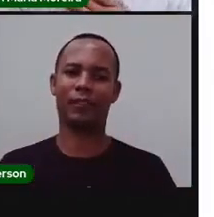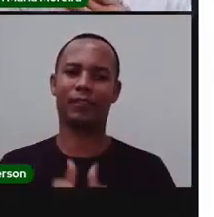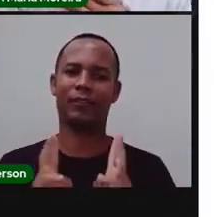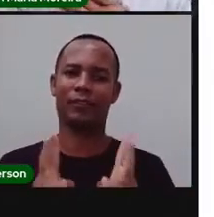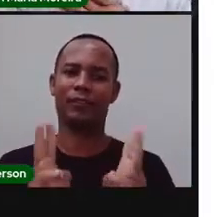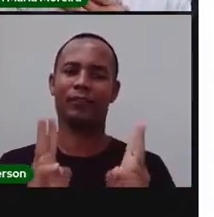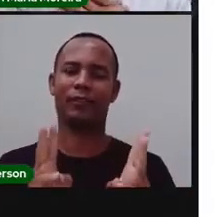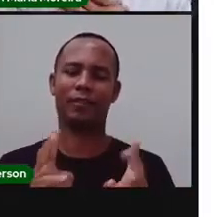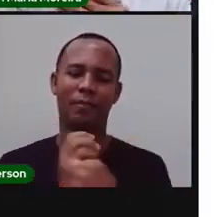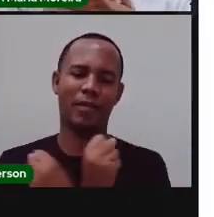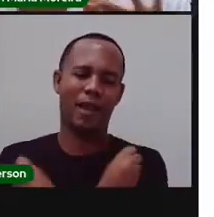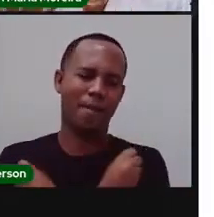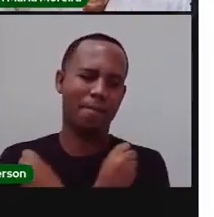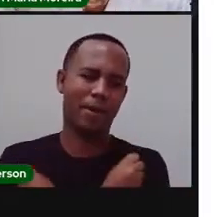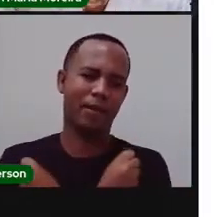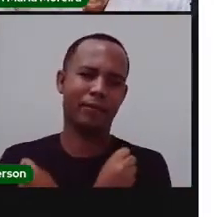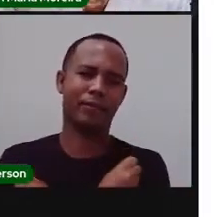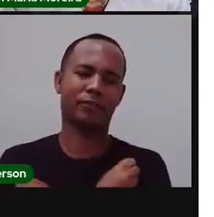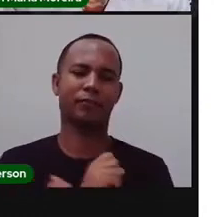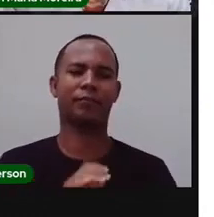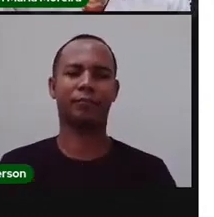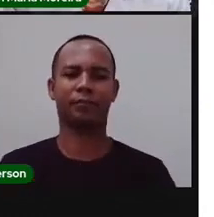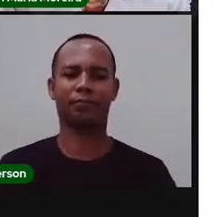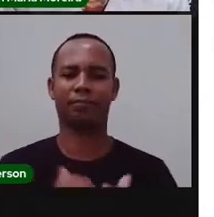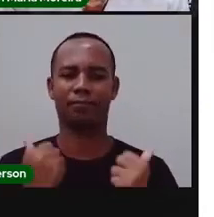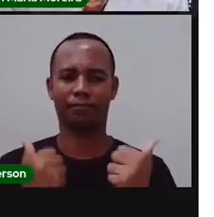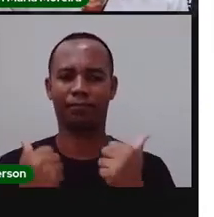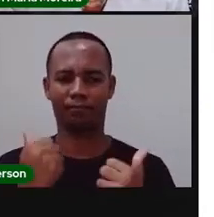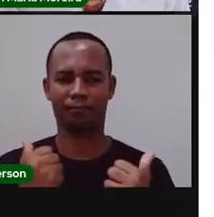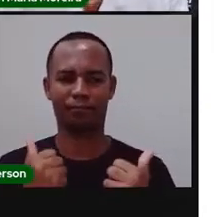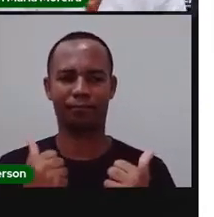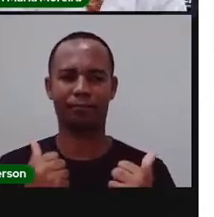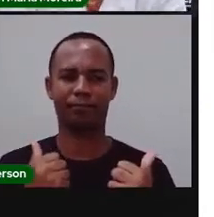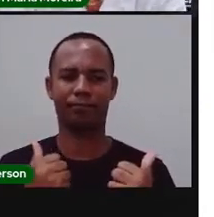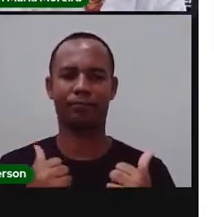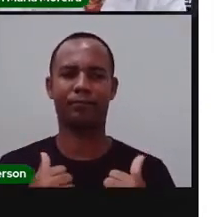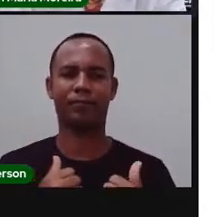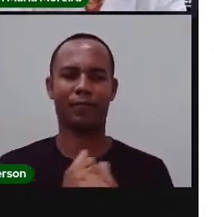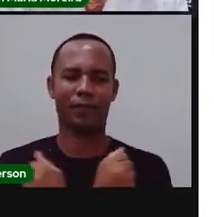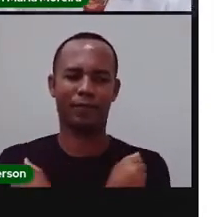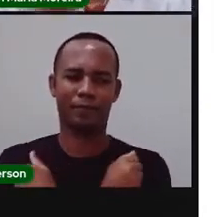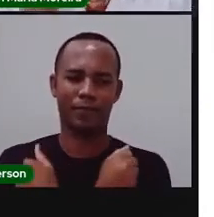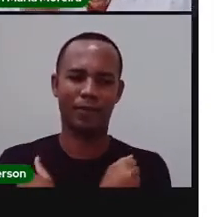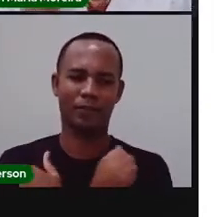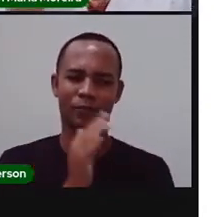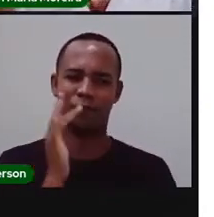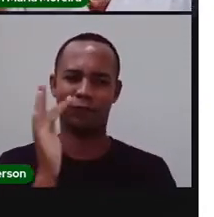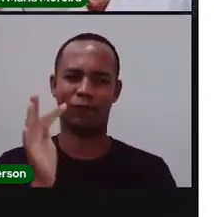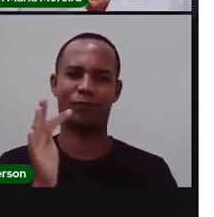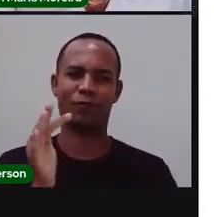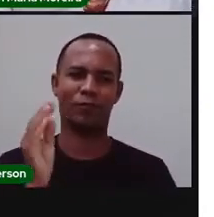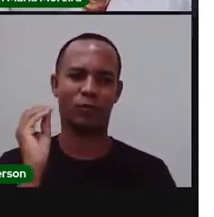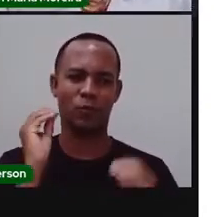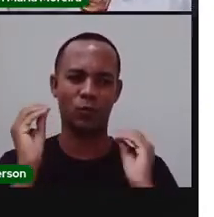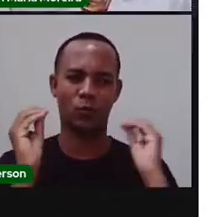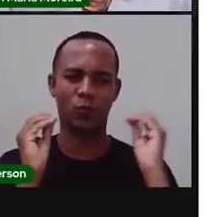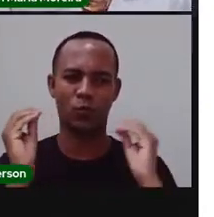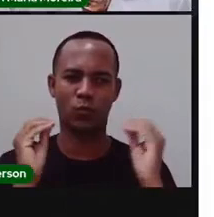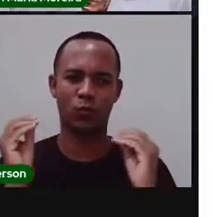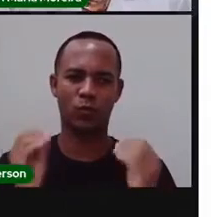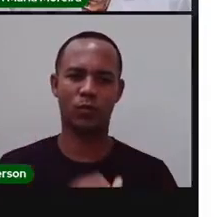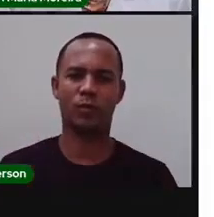no coração de vocês. Sintam-se abraçados pela Pró, porque em breve esse abraço será de verdade. Beijo.